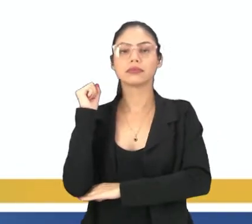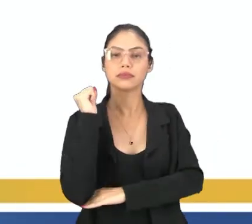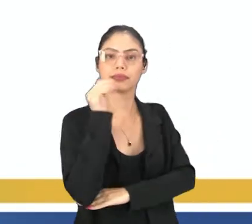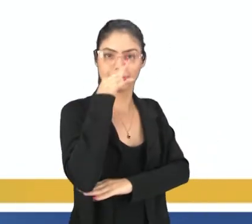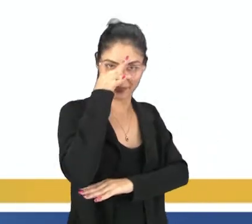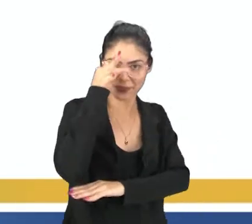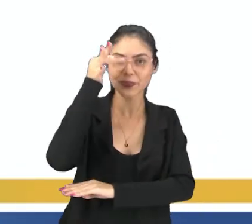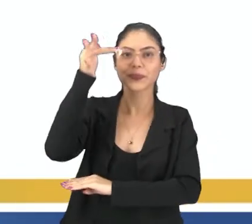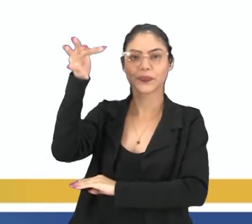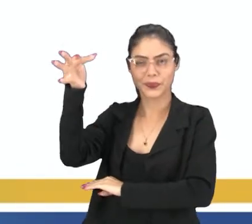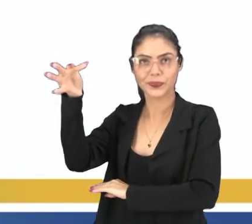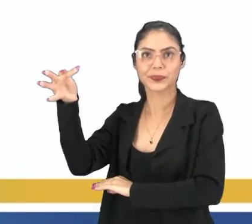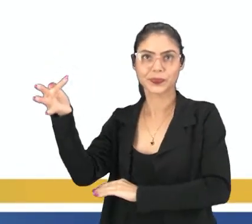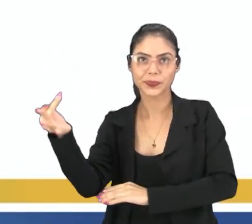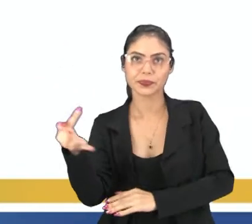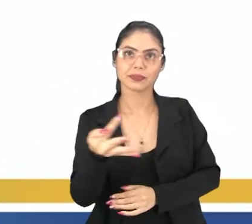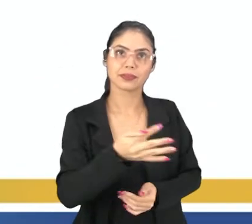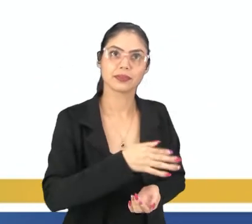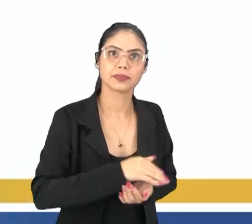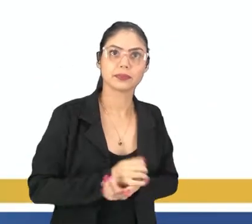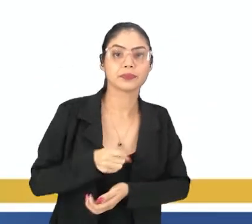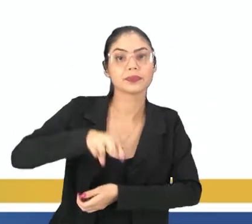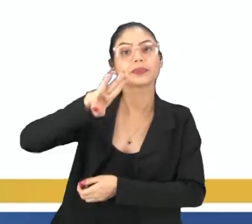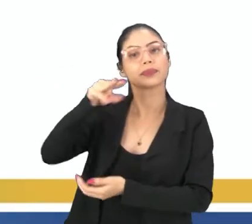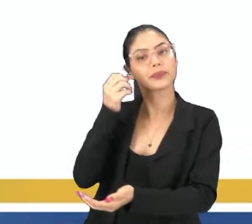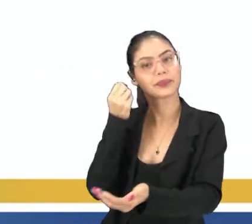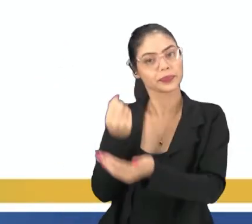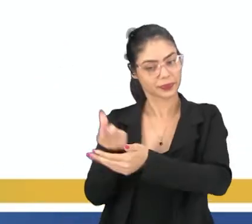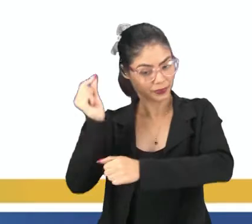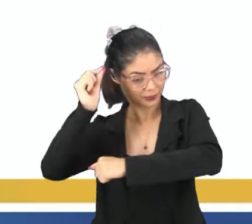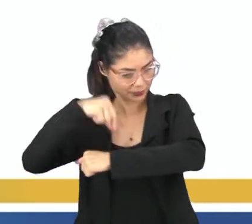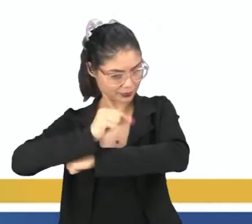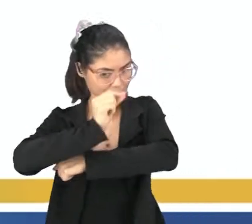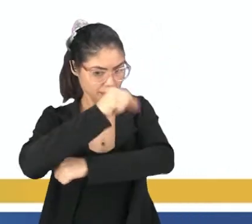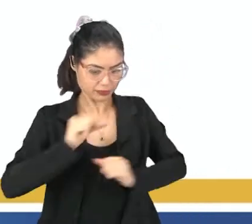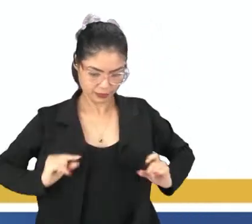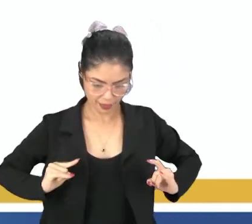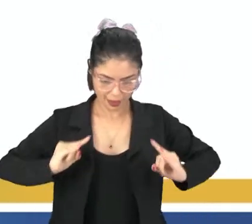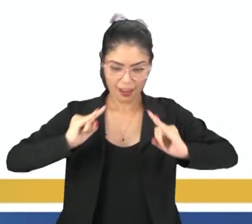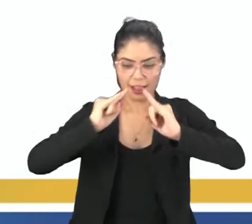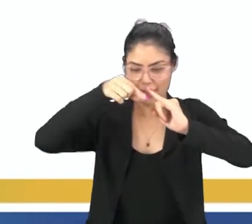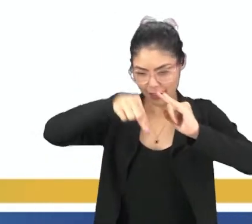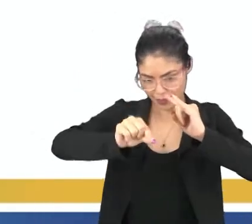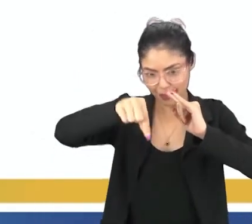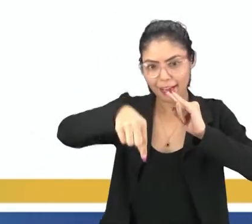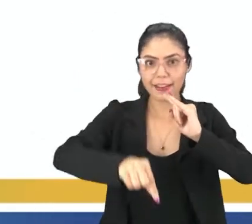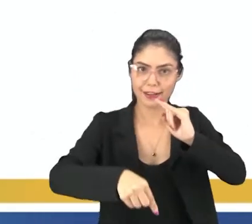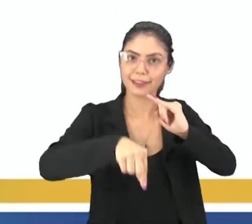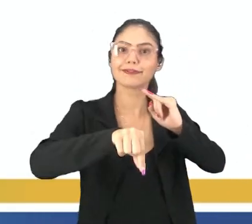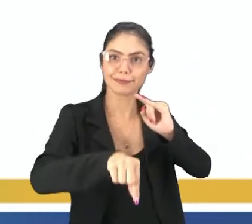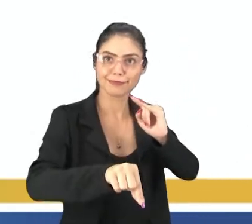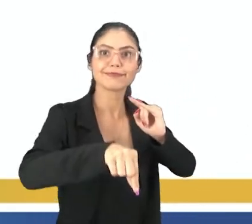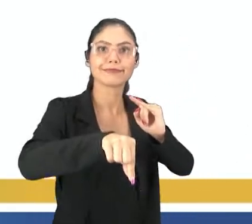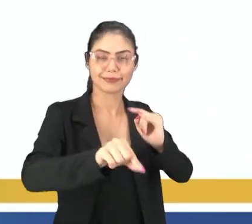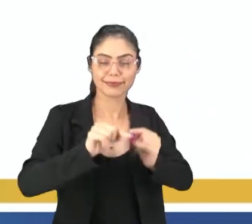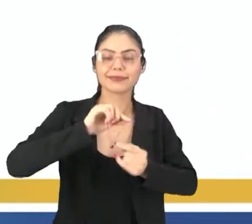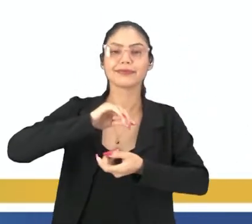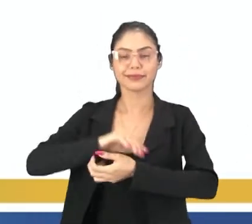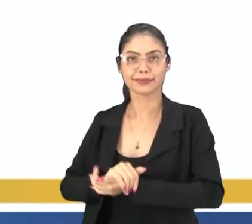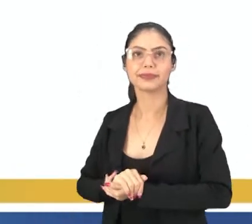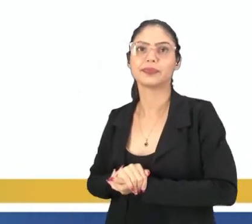primavera? Quem me compra este formigueiro?